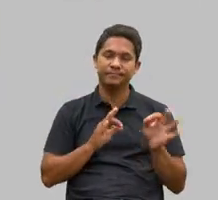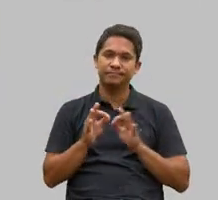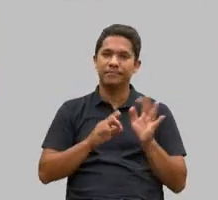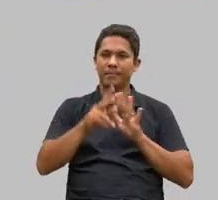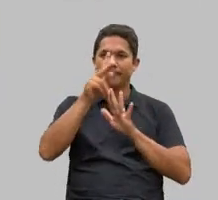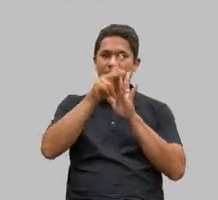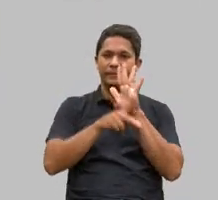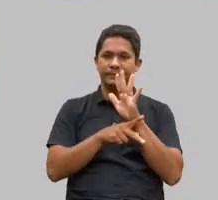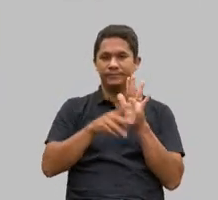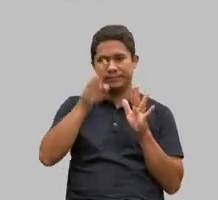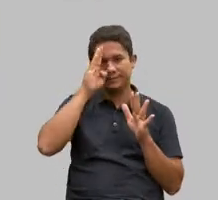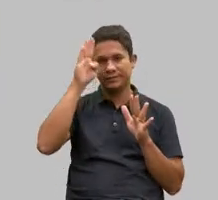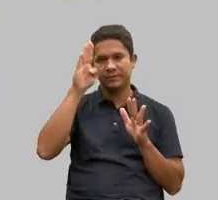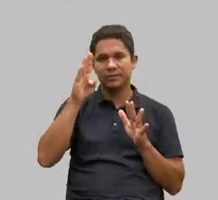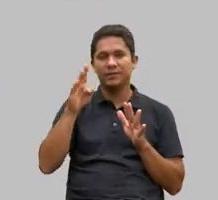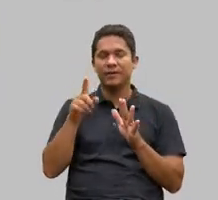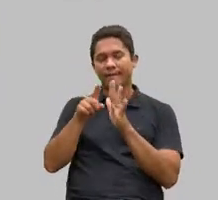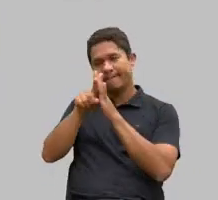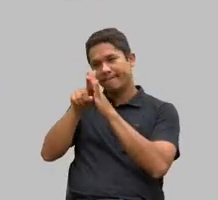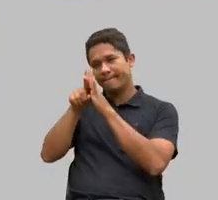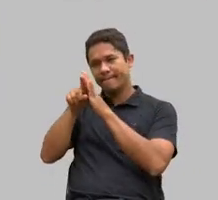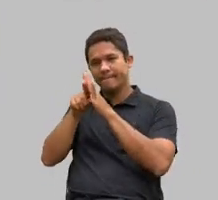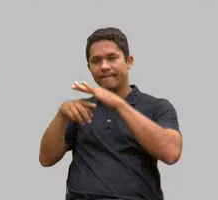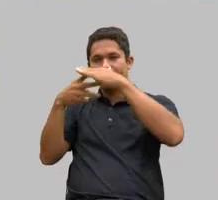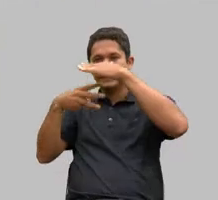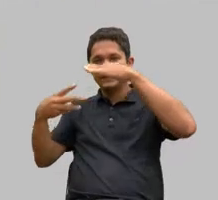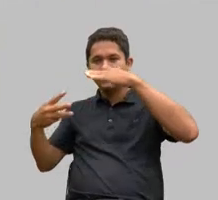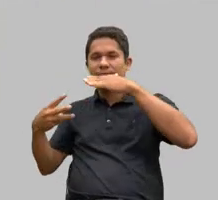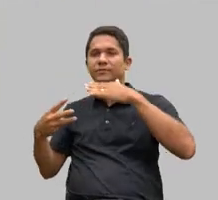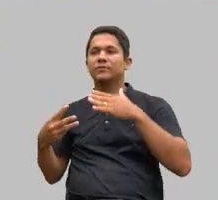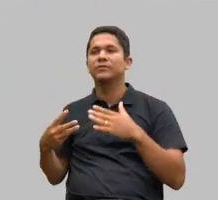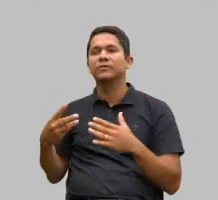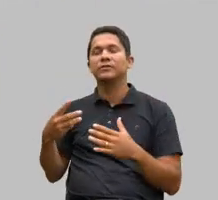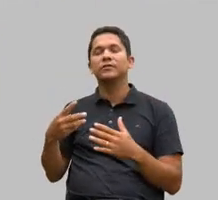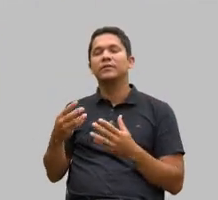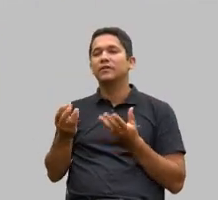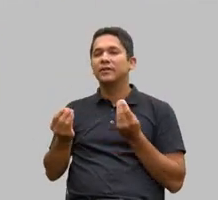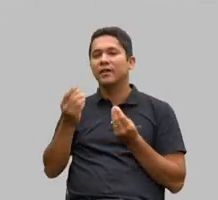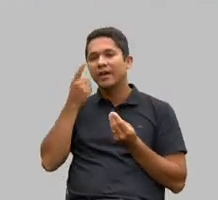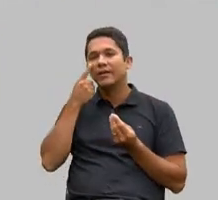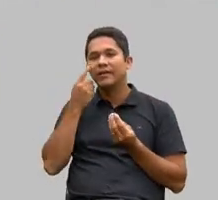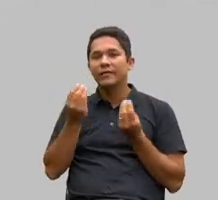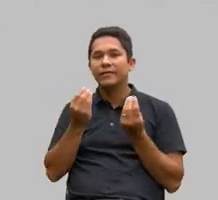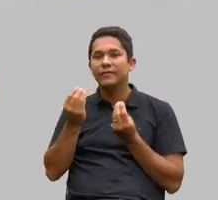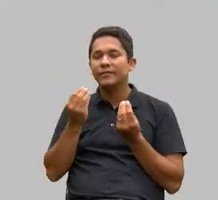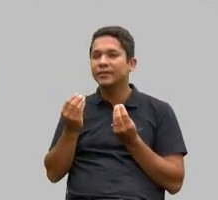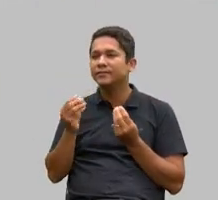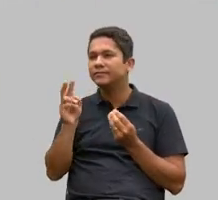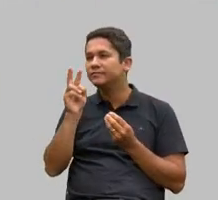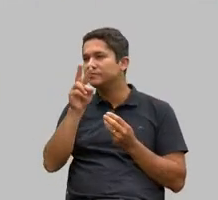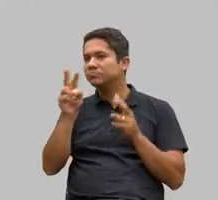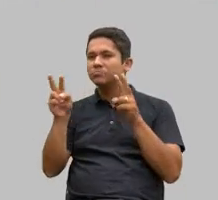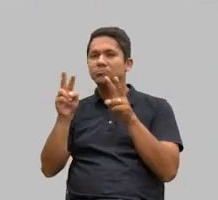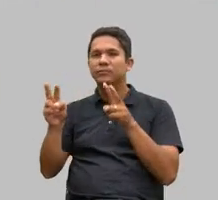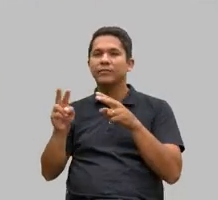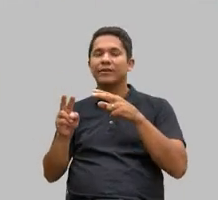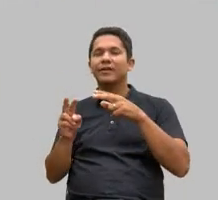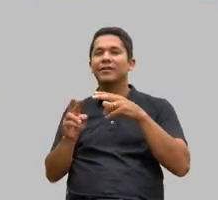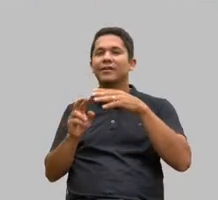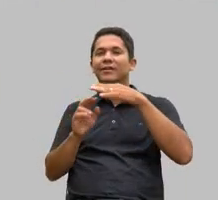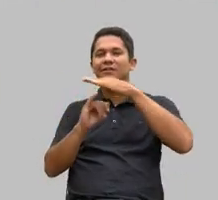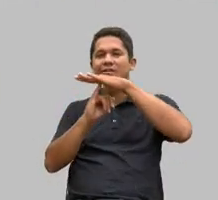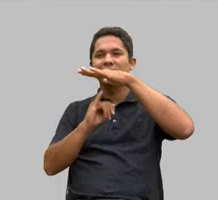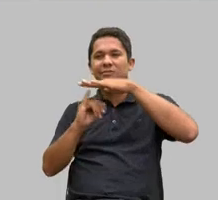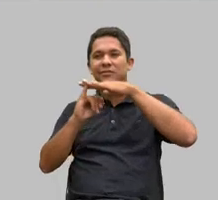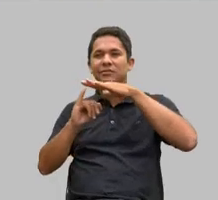diagnóstico do terceiro setor com o intuito de realizar um mapeamento de todas as organizações que compõem o terceiro setor no